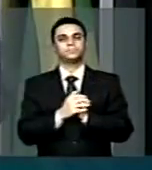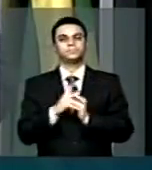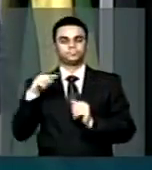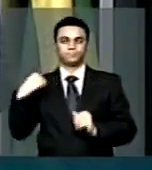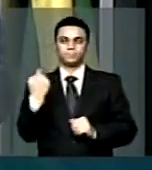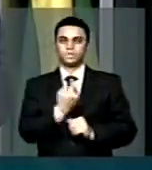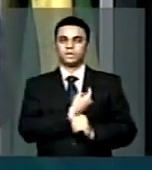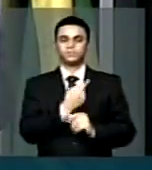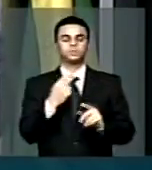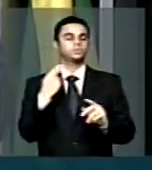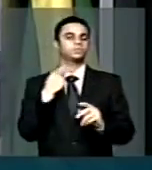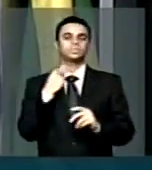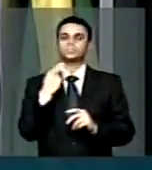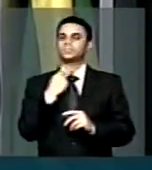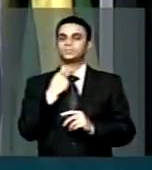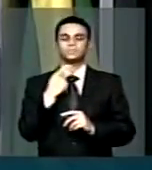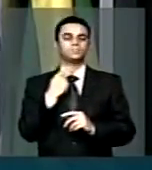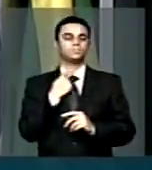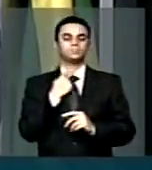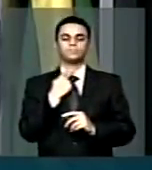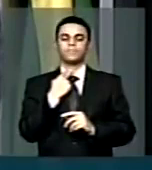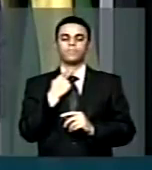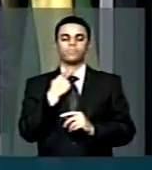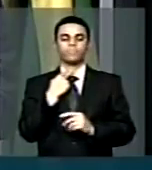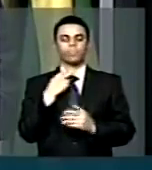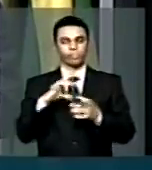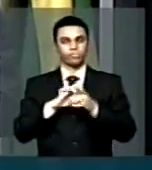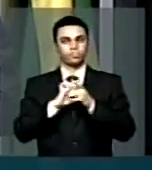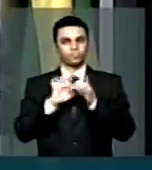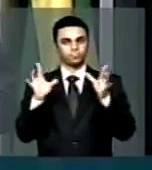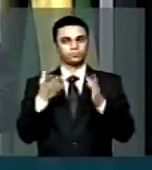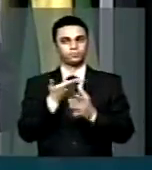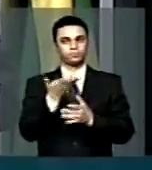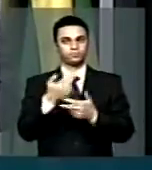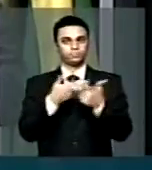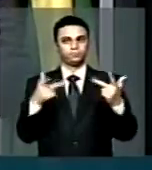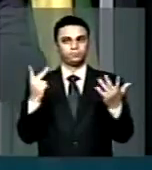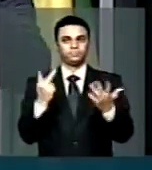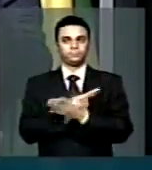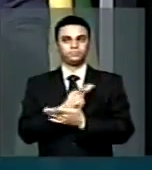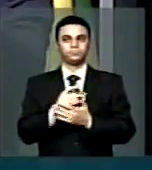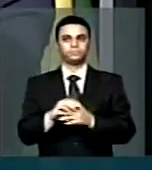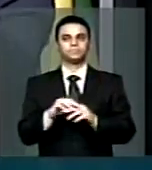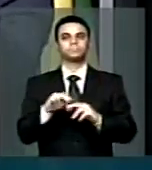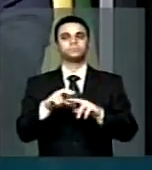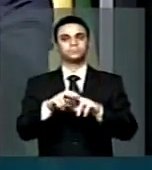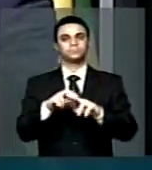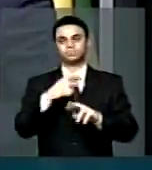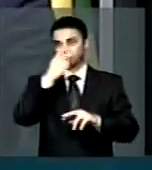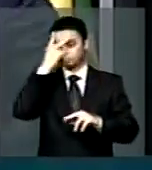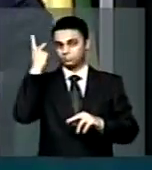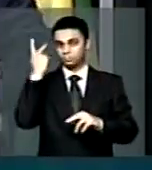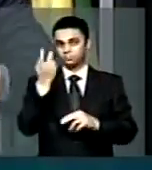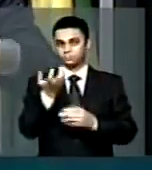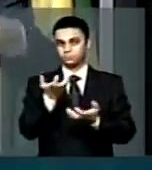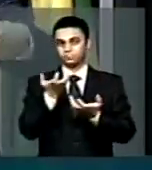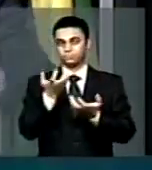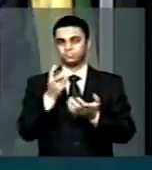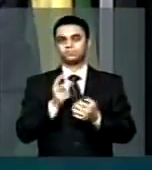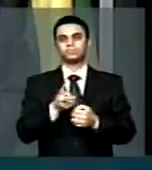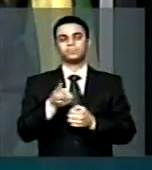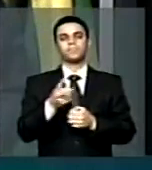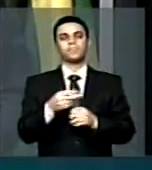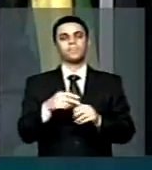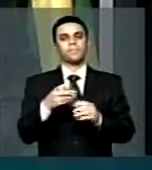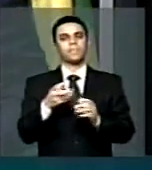Nós não podemos permitir isso. E aqueles que ingressarem para executar